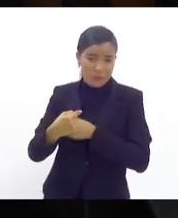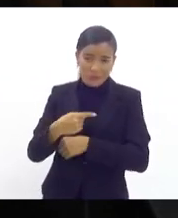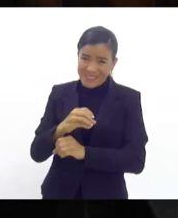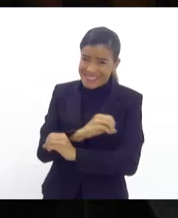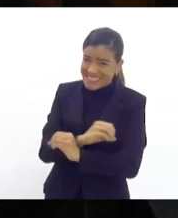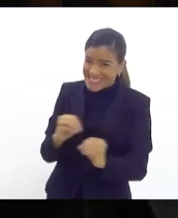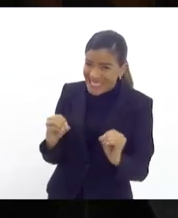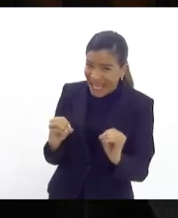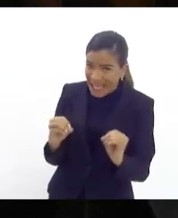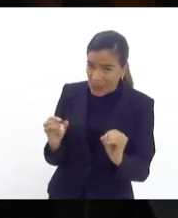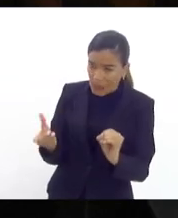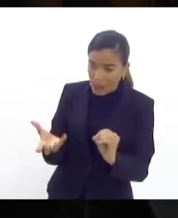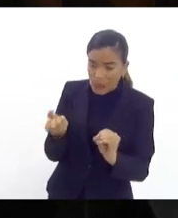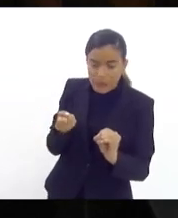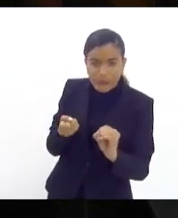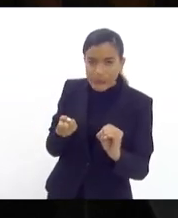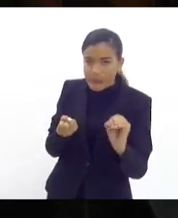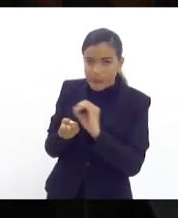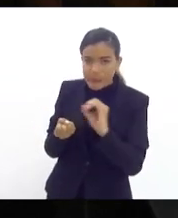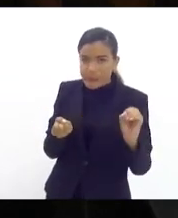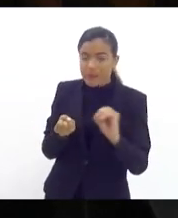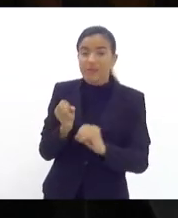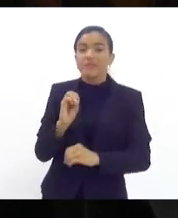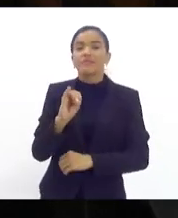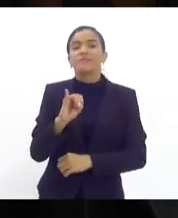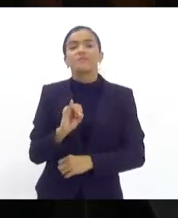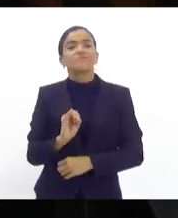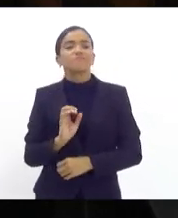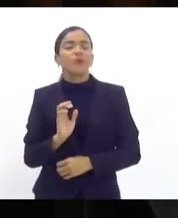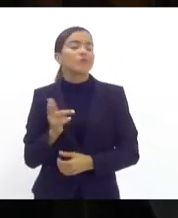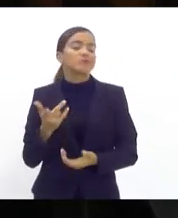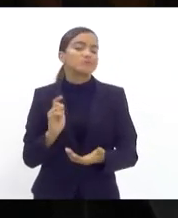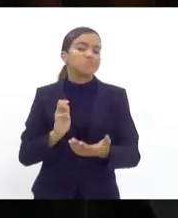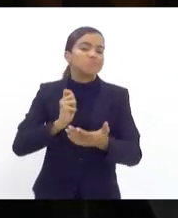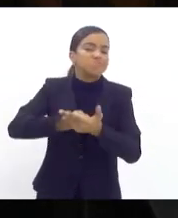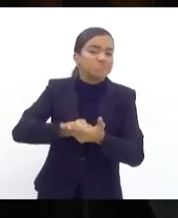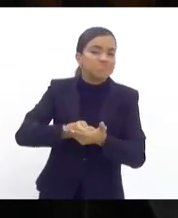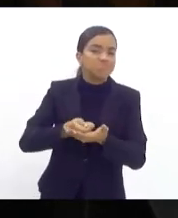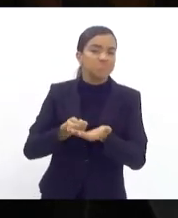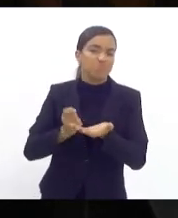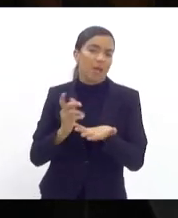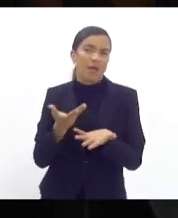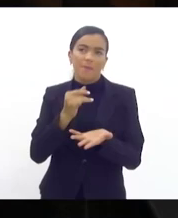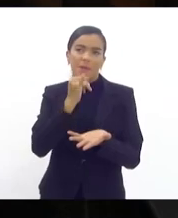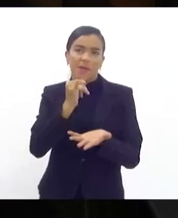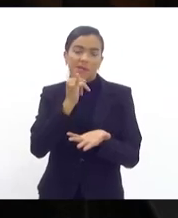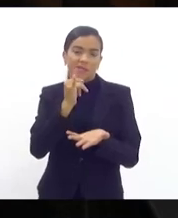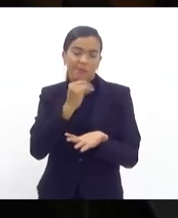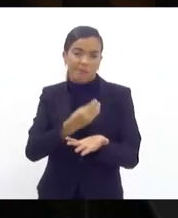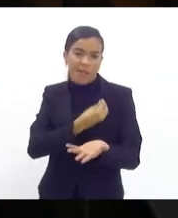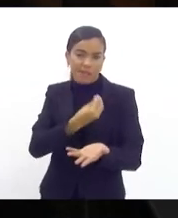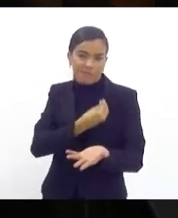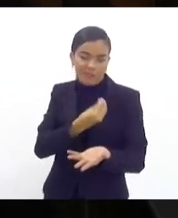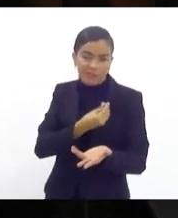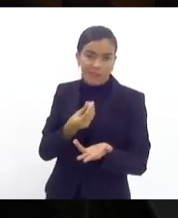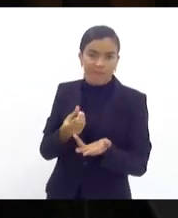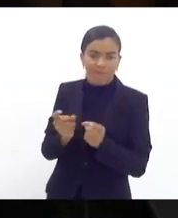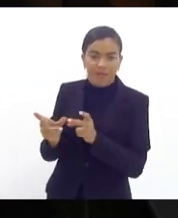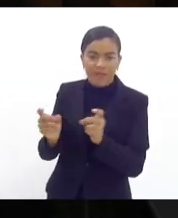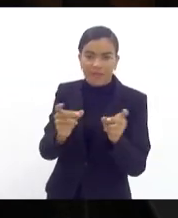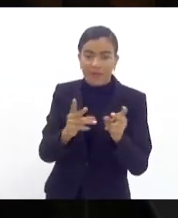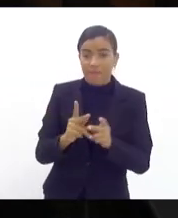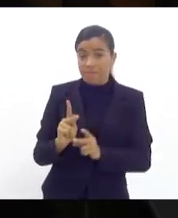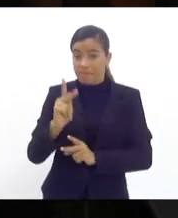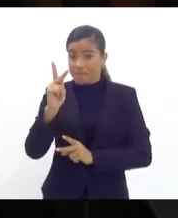Se fosse tributar em 8%, por exemplo, de alíquota efetiva o